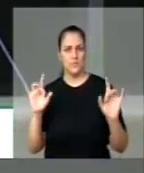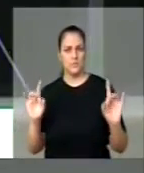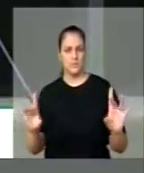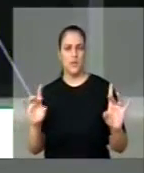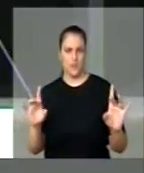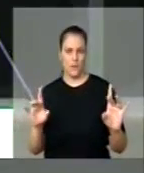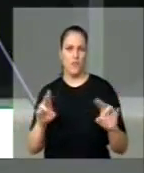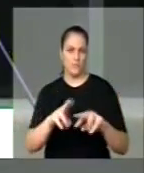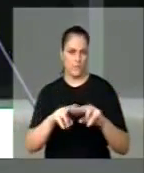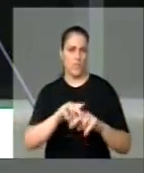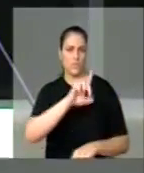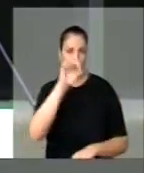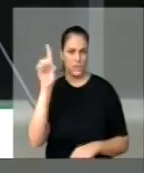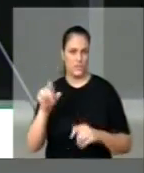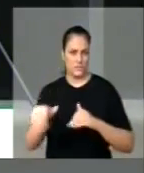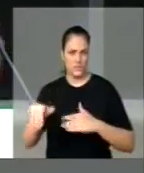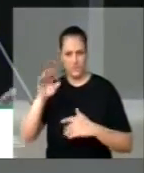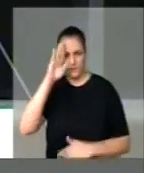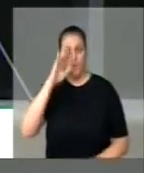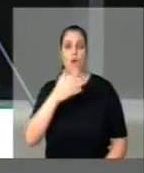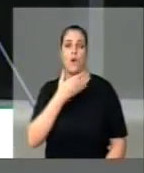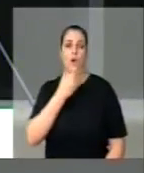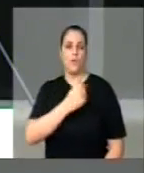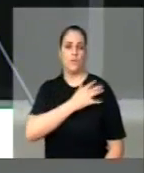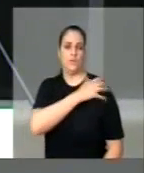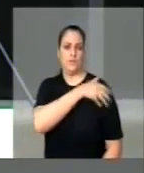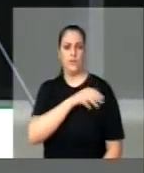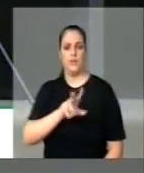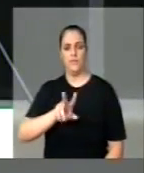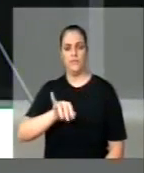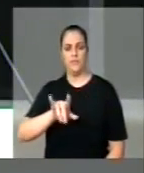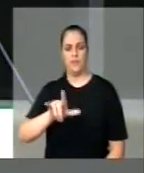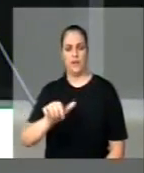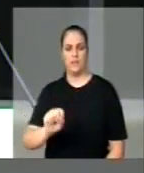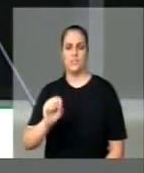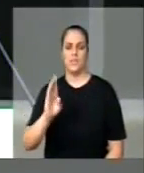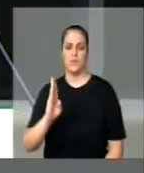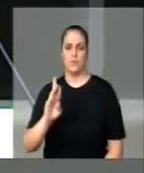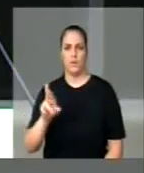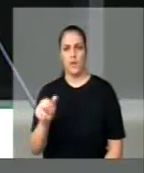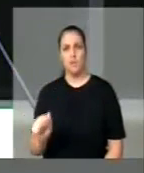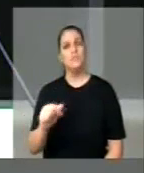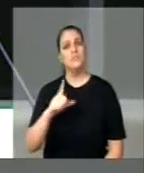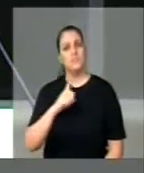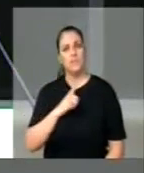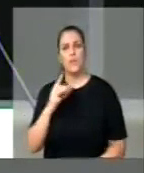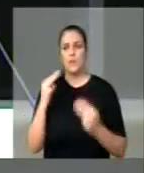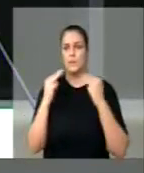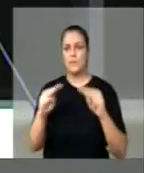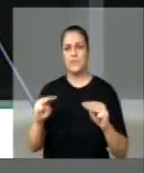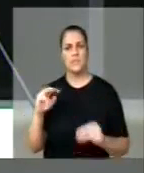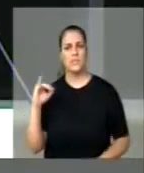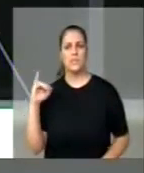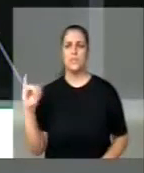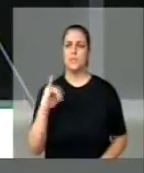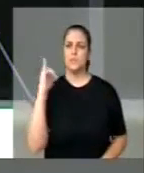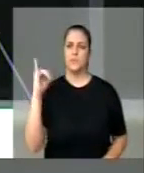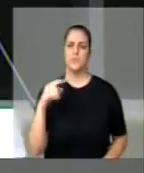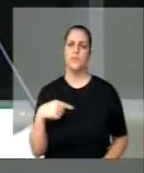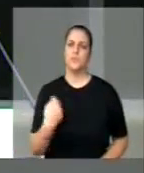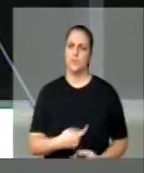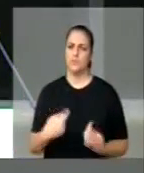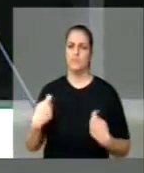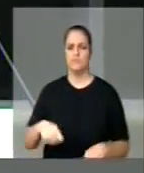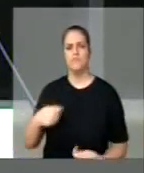Vilas Boas apresentou à sociedade uma importante mensagem que merece nossa reflexão.